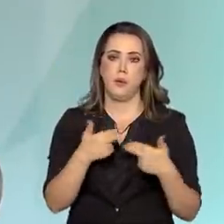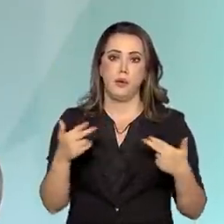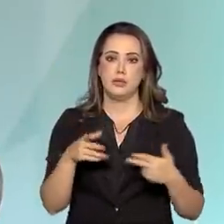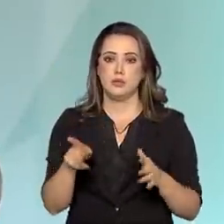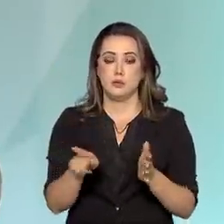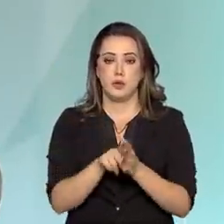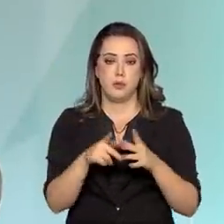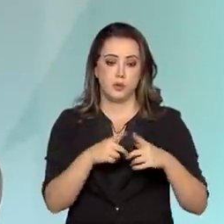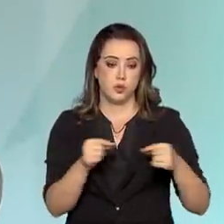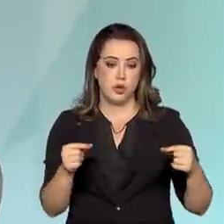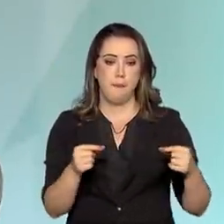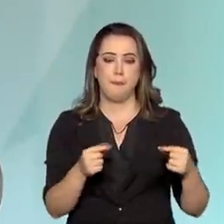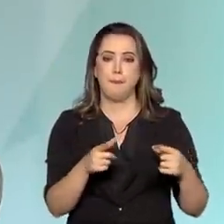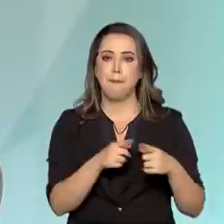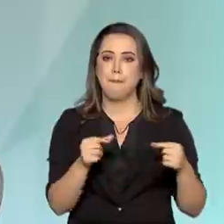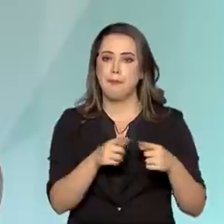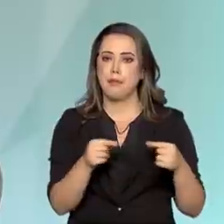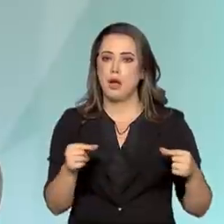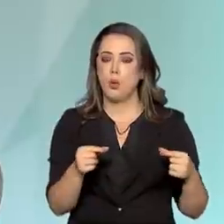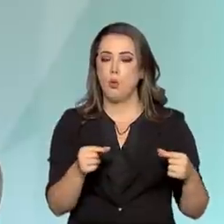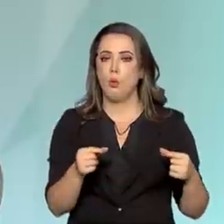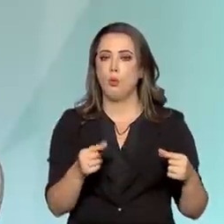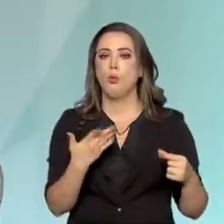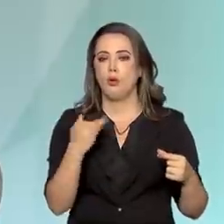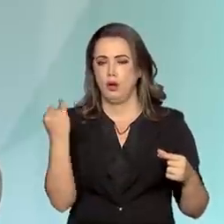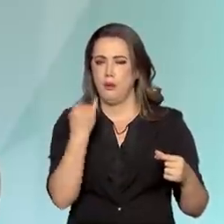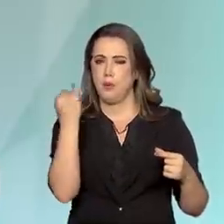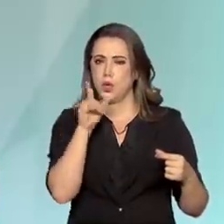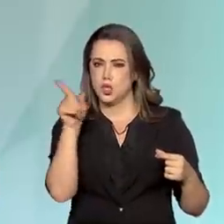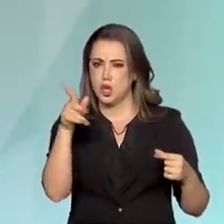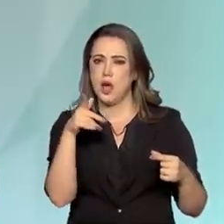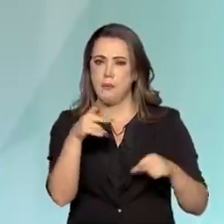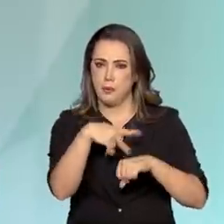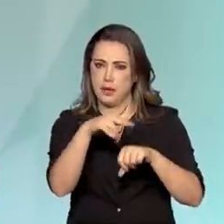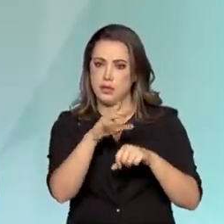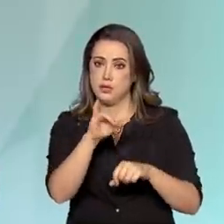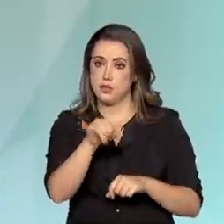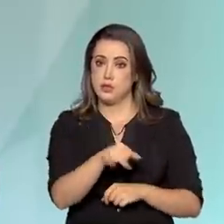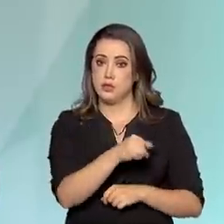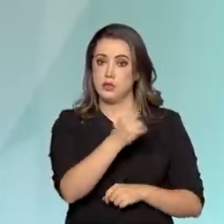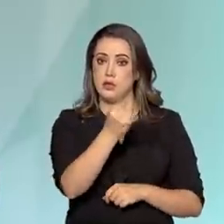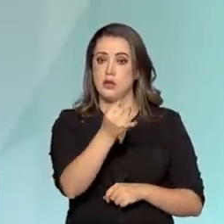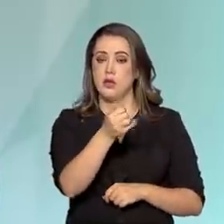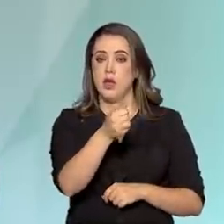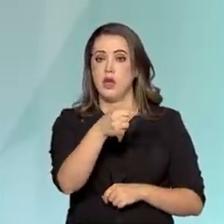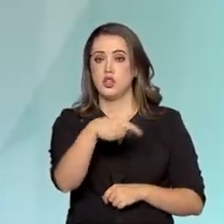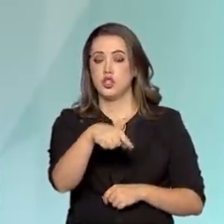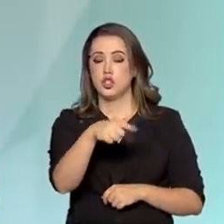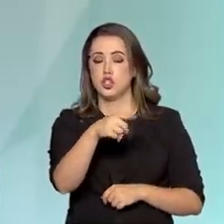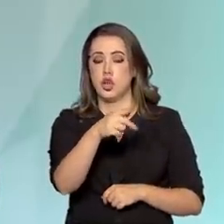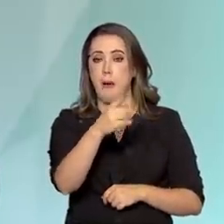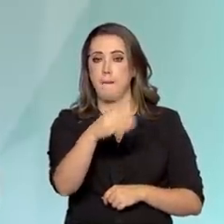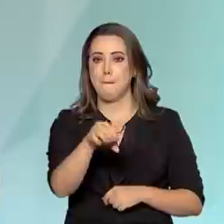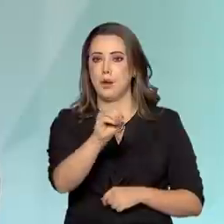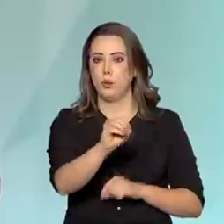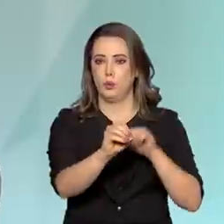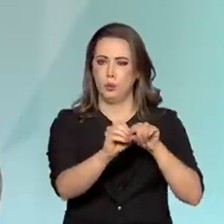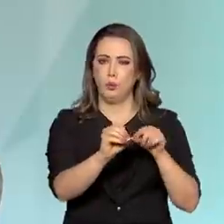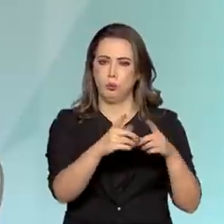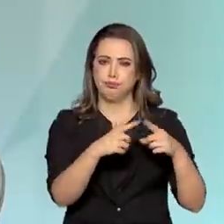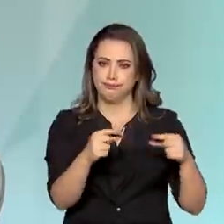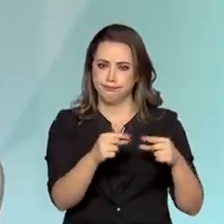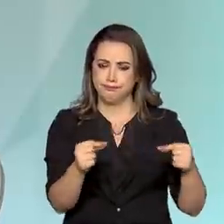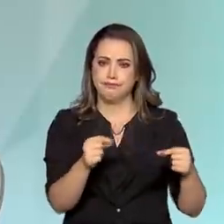do Japão muito interessante, como eu falei no outro bloco, e daí vale a pena nós fazermos contato com o Japão